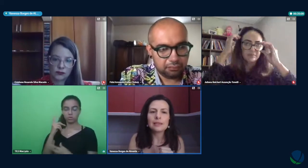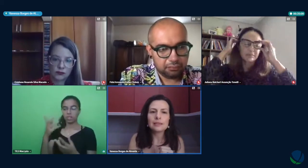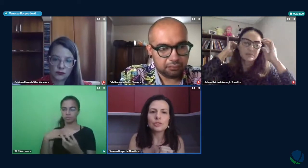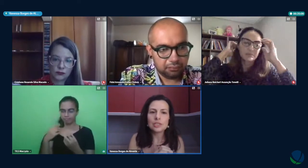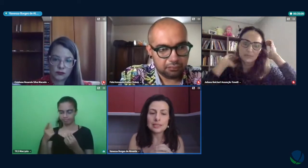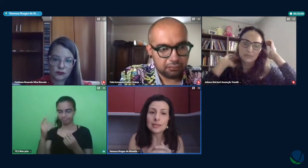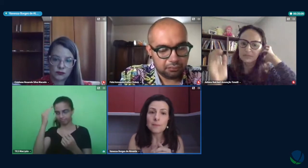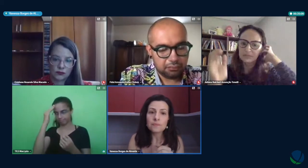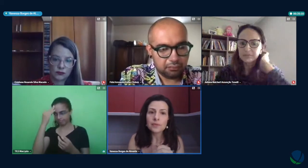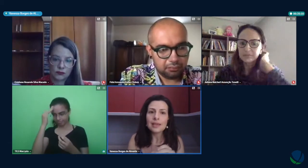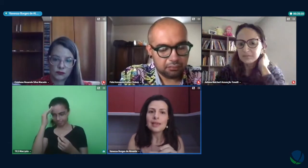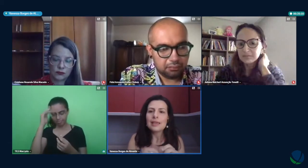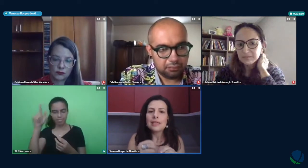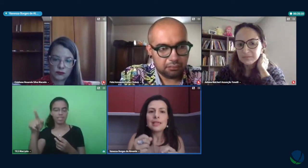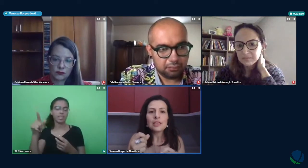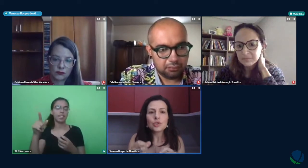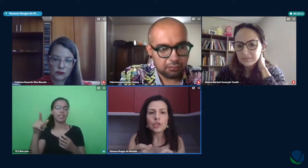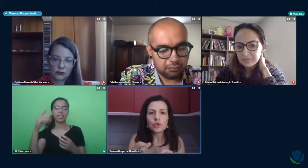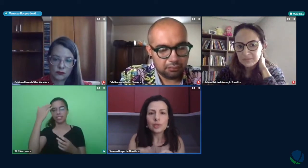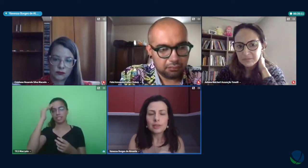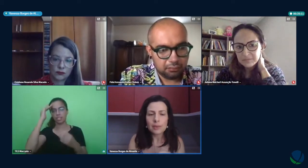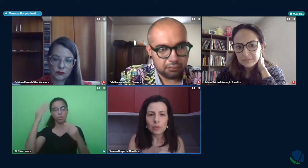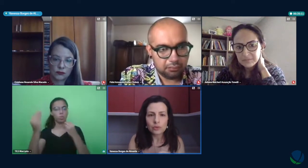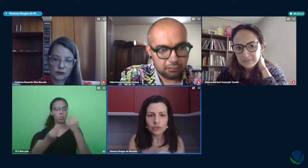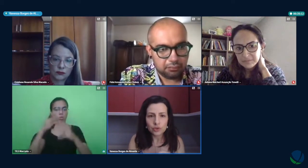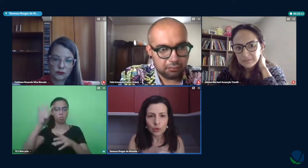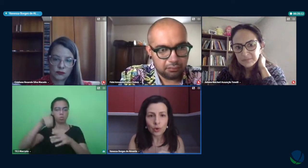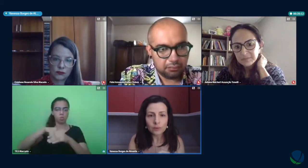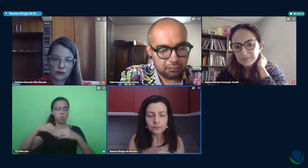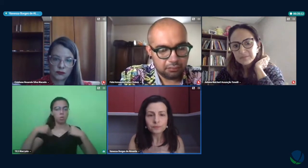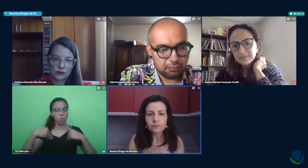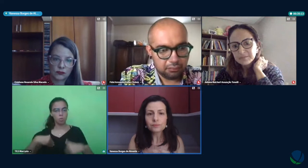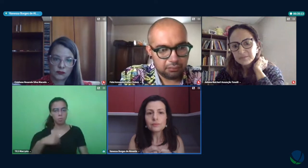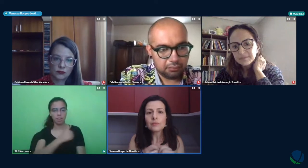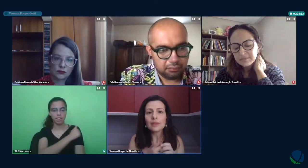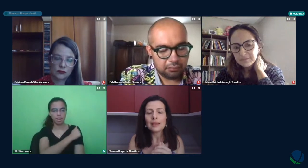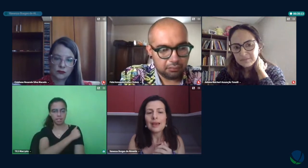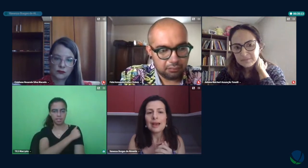essa a maneira de dizer. E isso ajuda também o professor